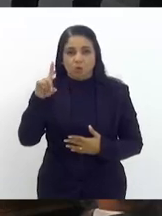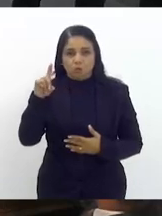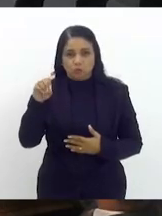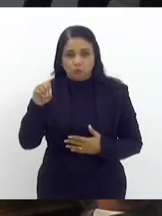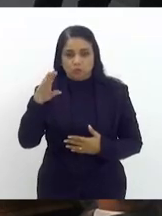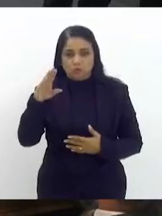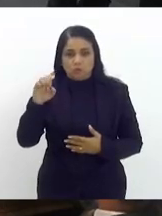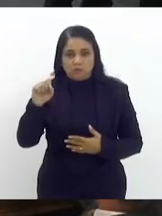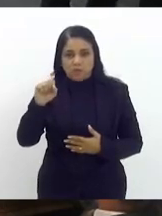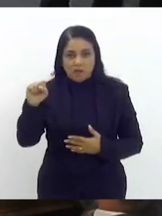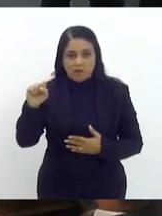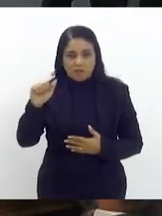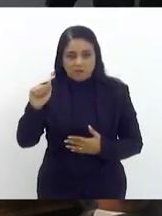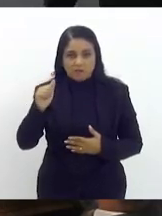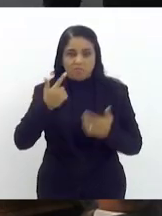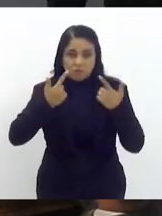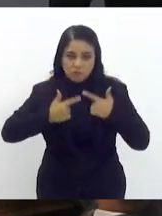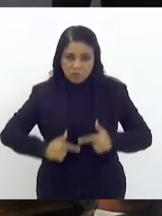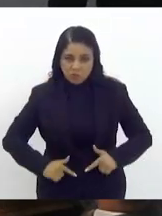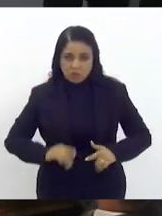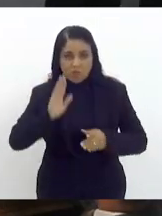Não havendo mais quem queira discutir.